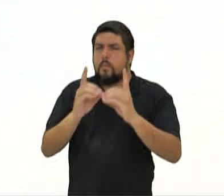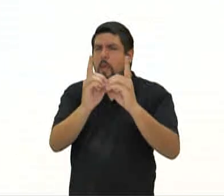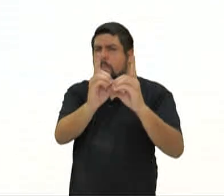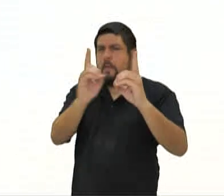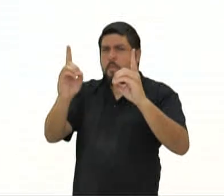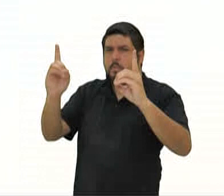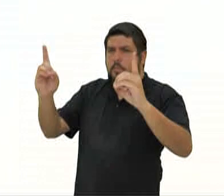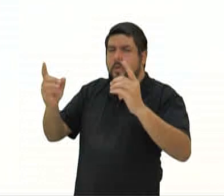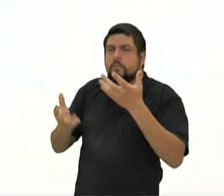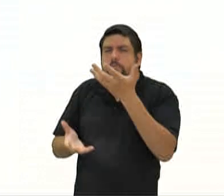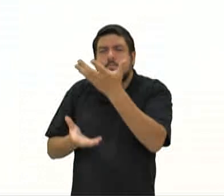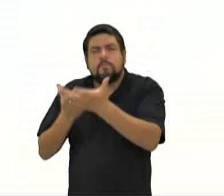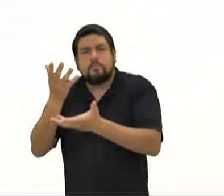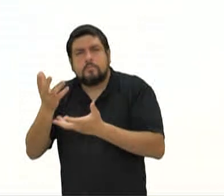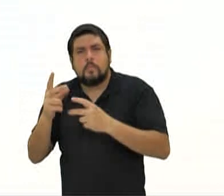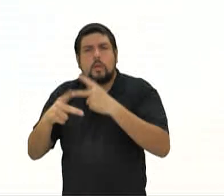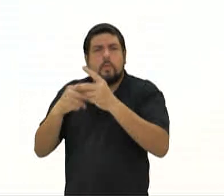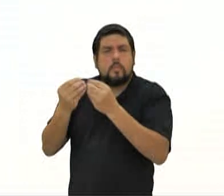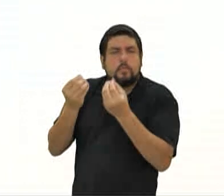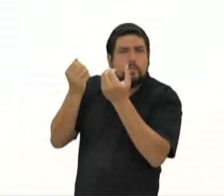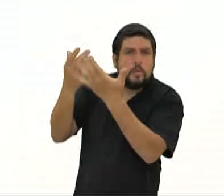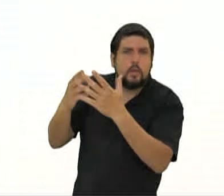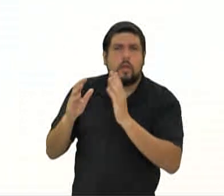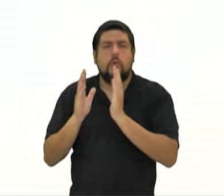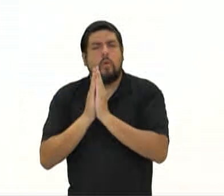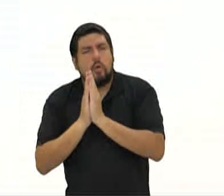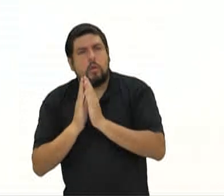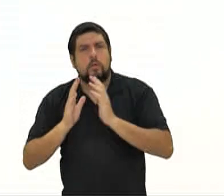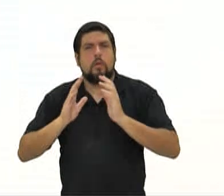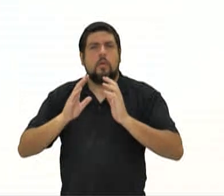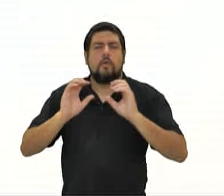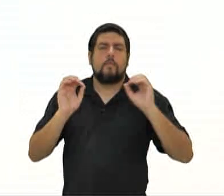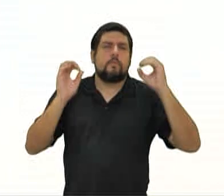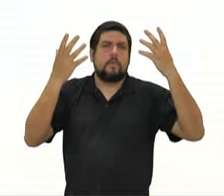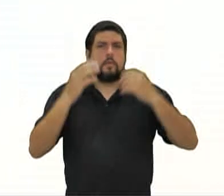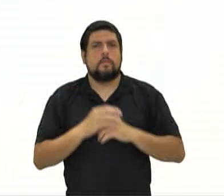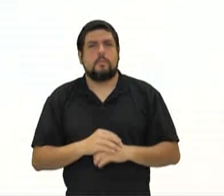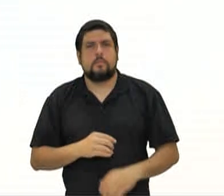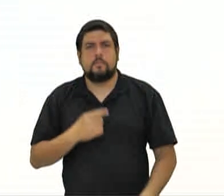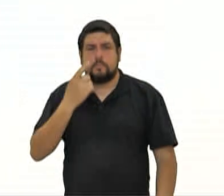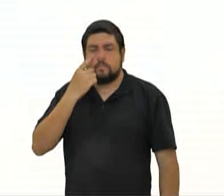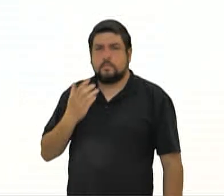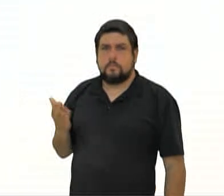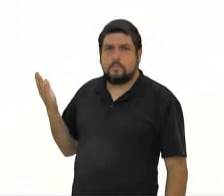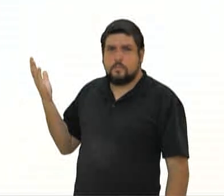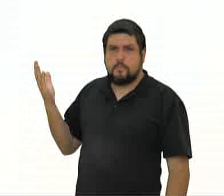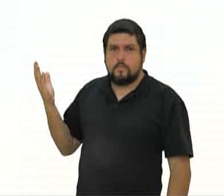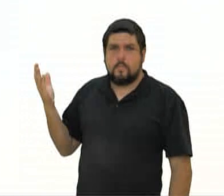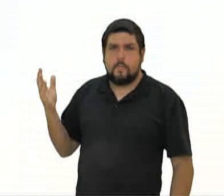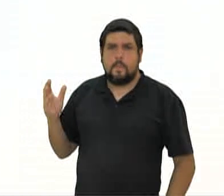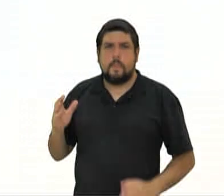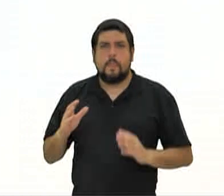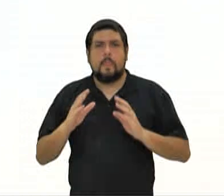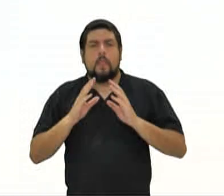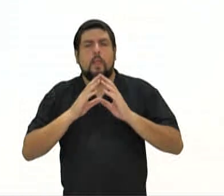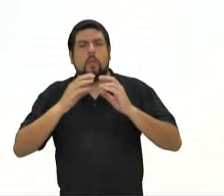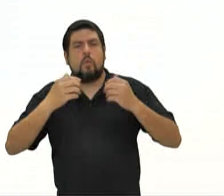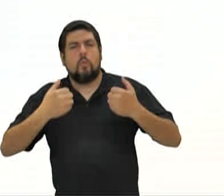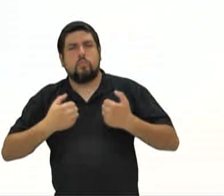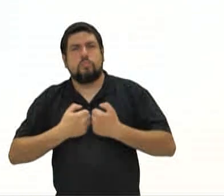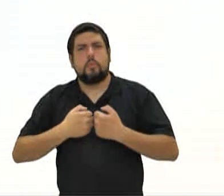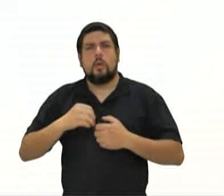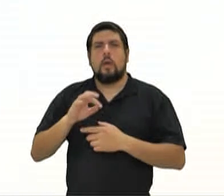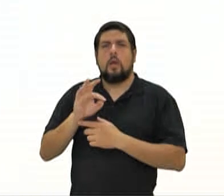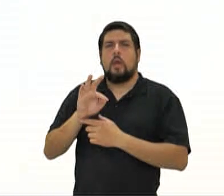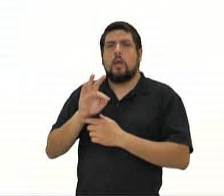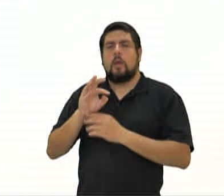agradavam os deuses com presente, orações, com festas. Aqui é a ruína do templo de Zeus que o professor